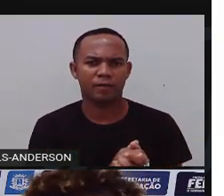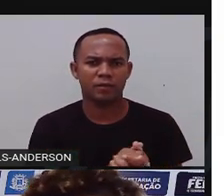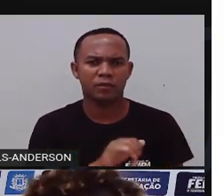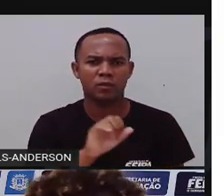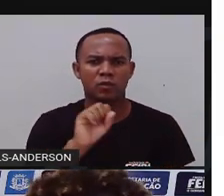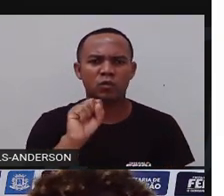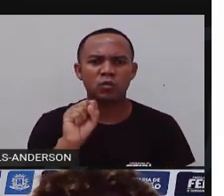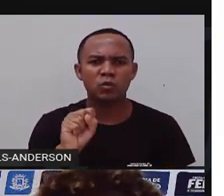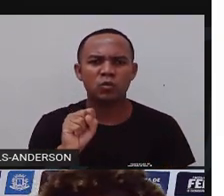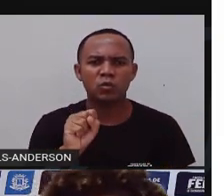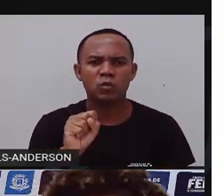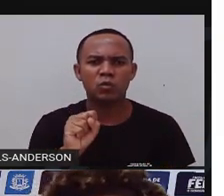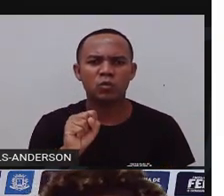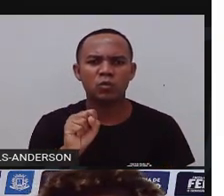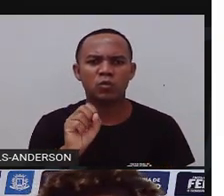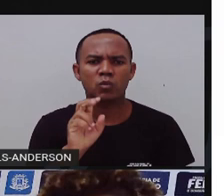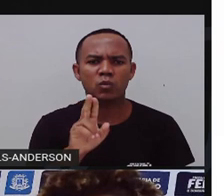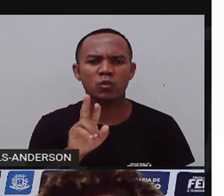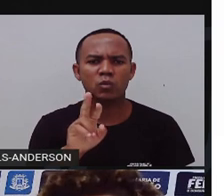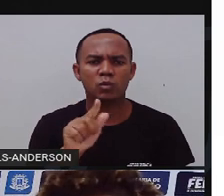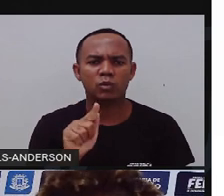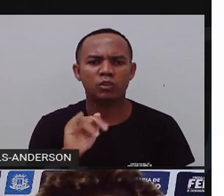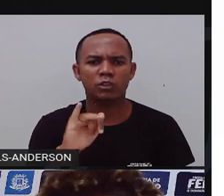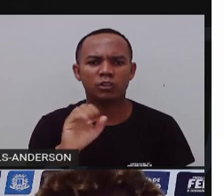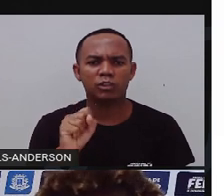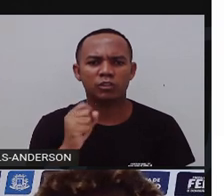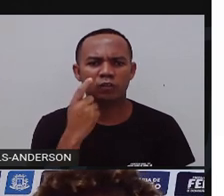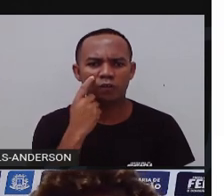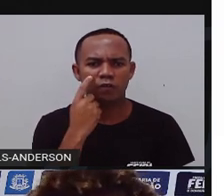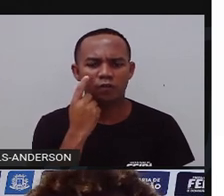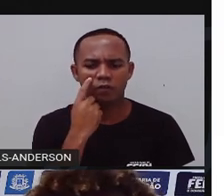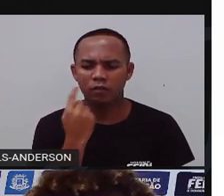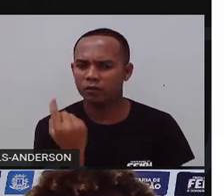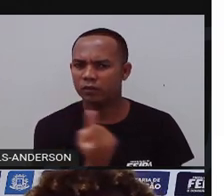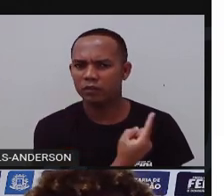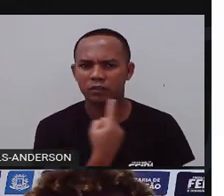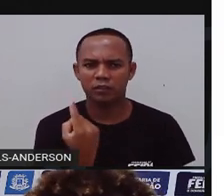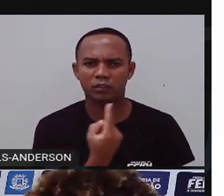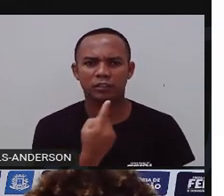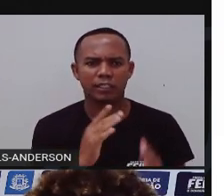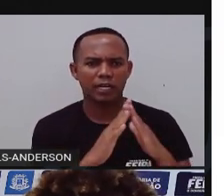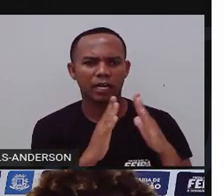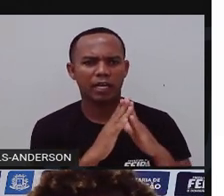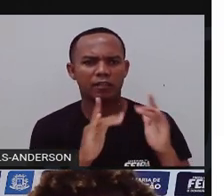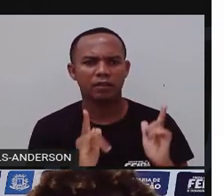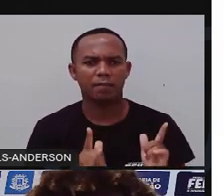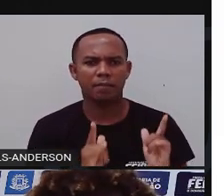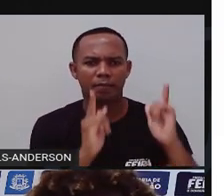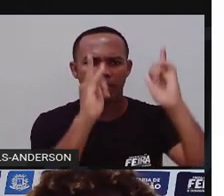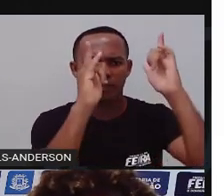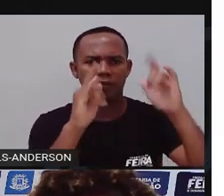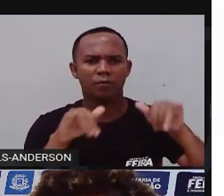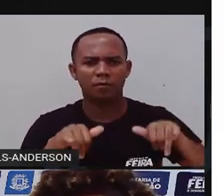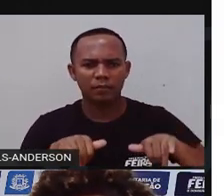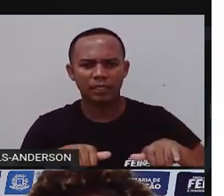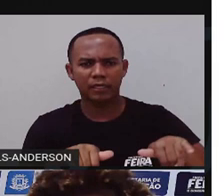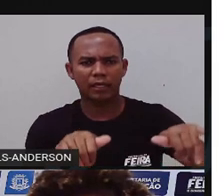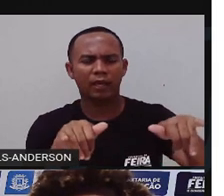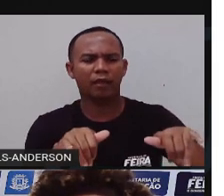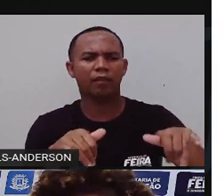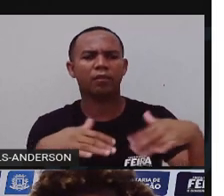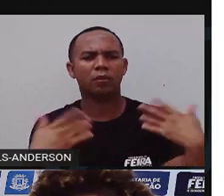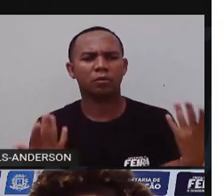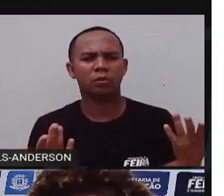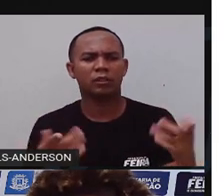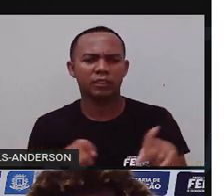Sugismundo, olhe bem ao seu redor. O que você está vendo são casas, prédios, mercados e o pior,